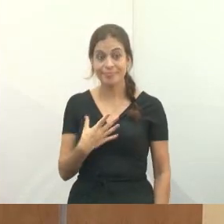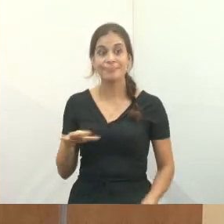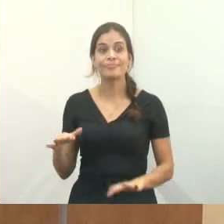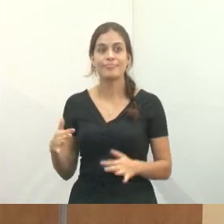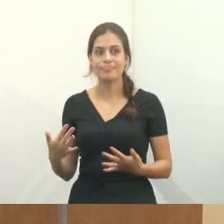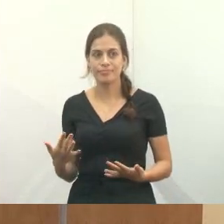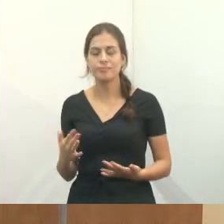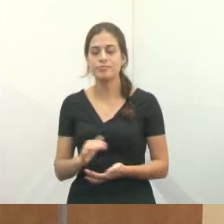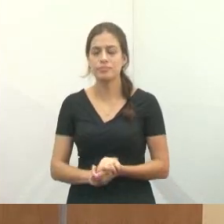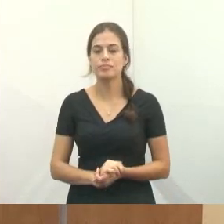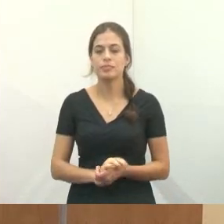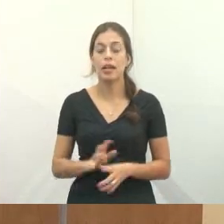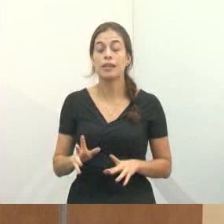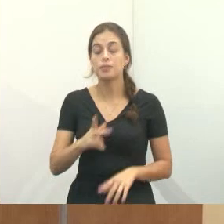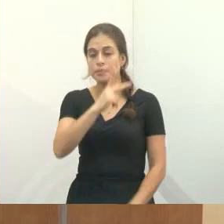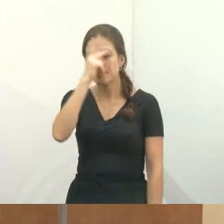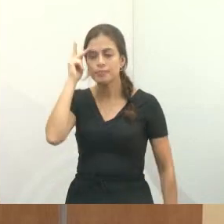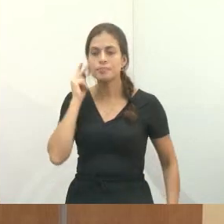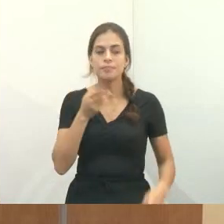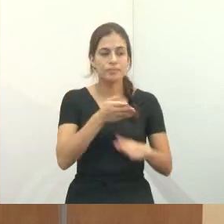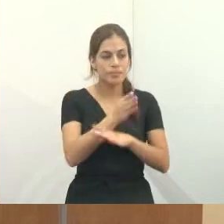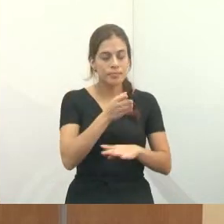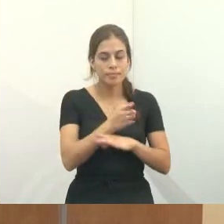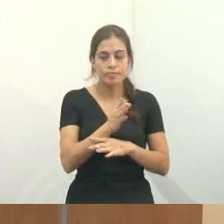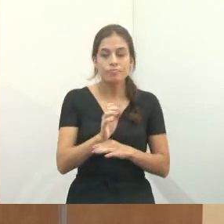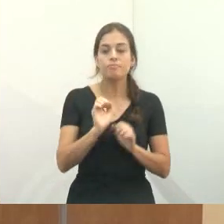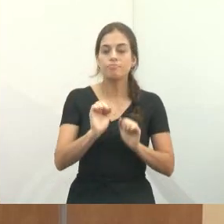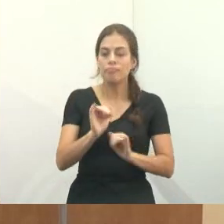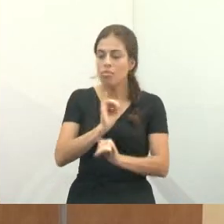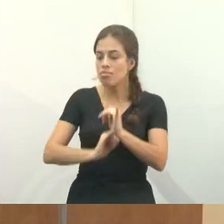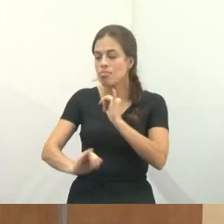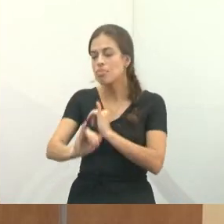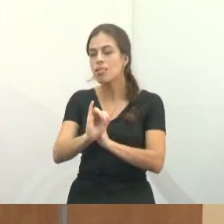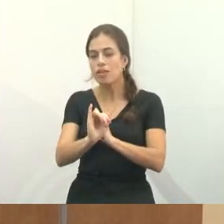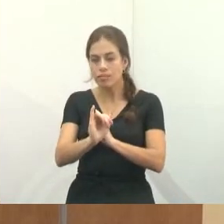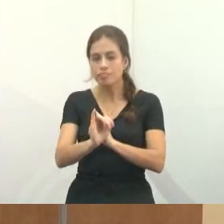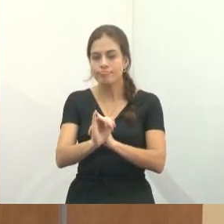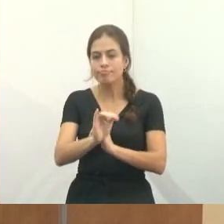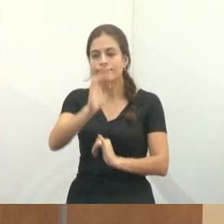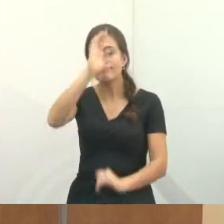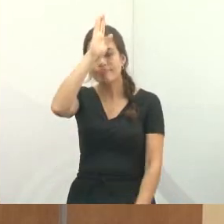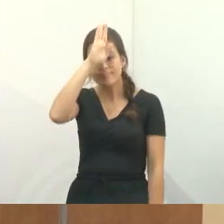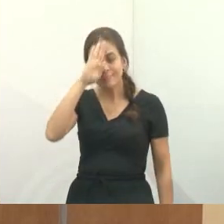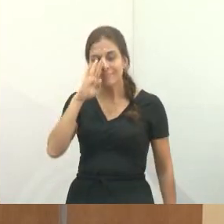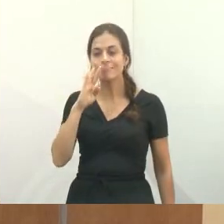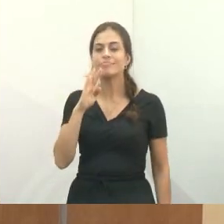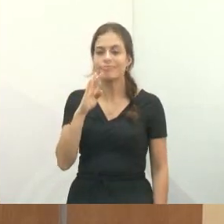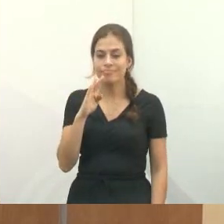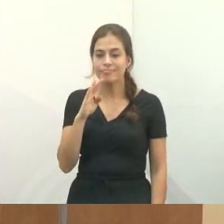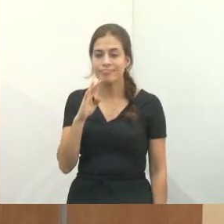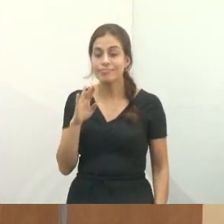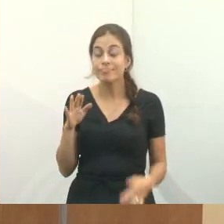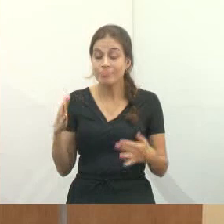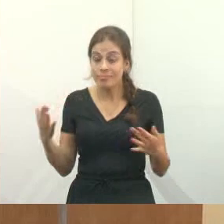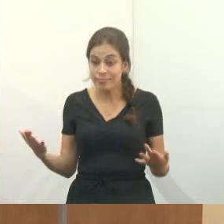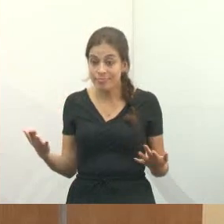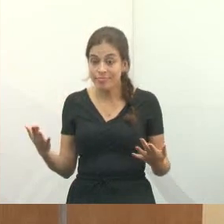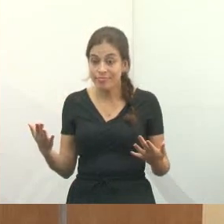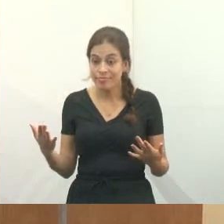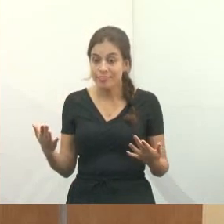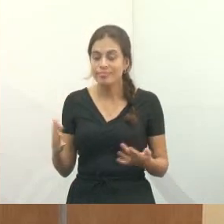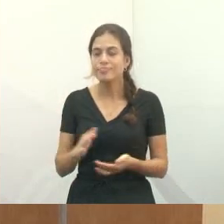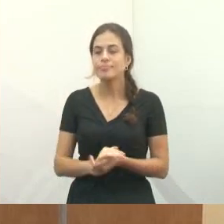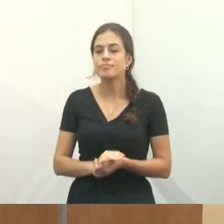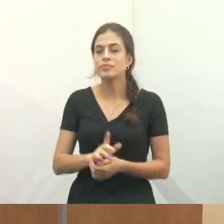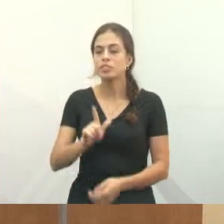Cidade e o Parque dos Eucaliptos vão poder acessar a internet grátis. Então, Gilson, obrigado